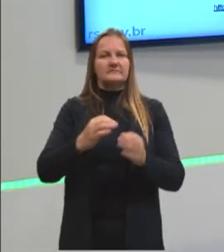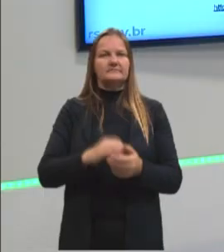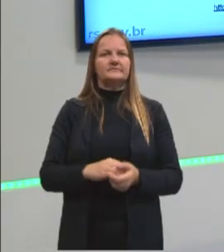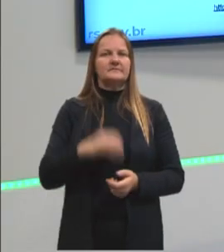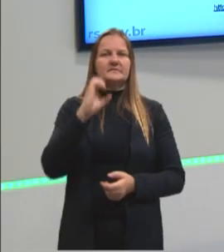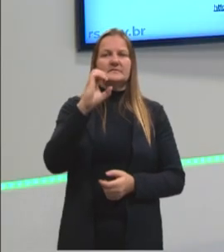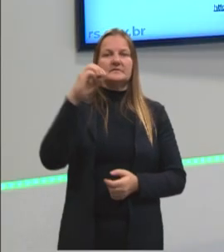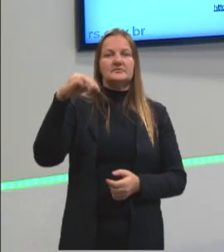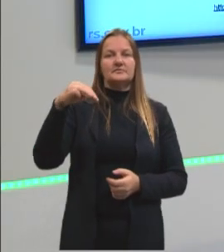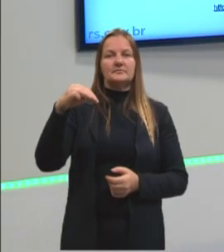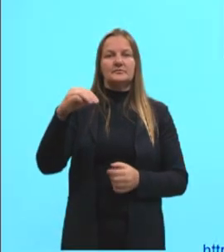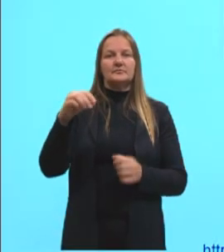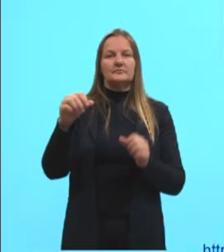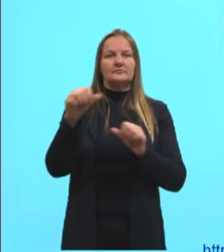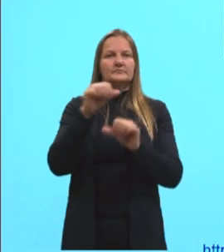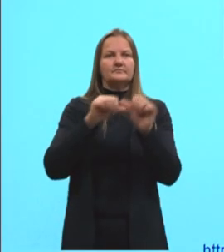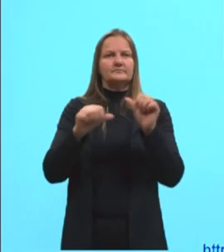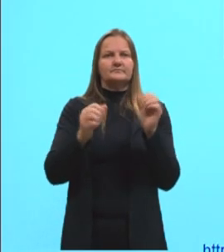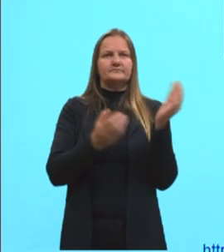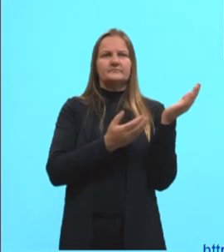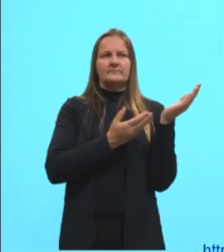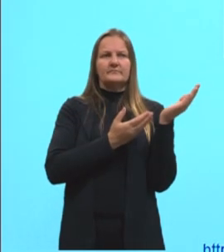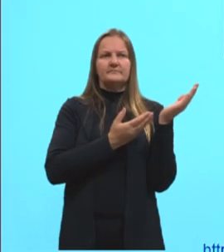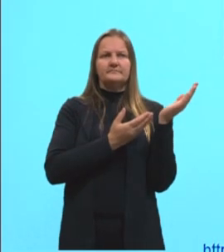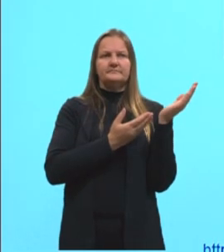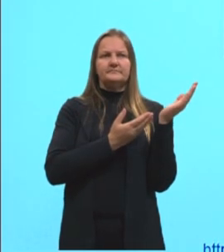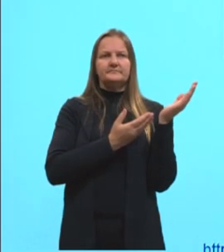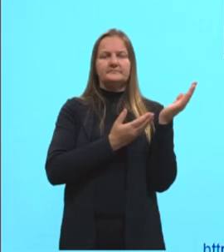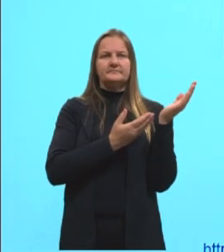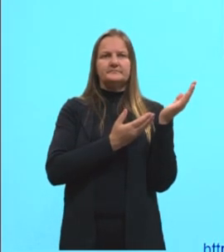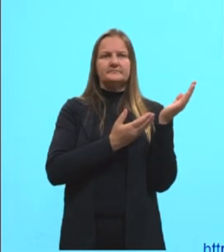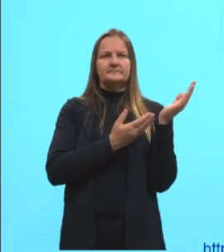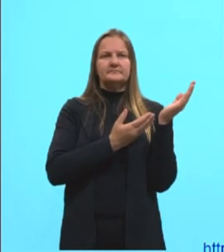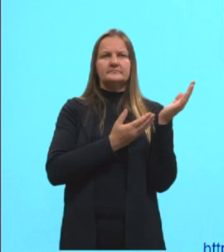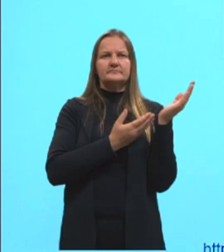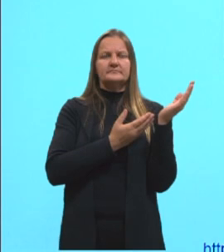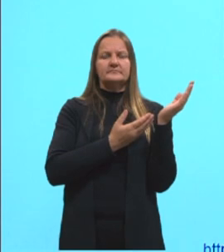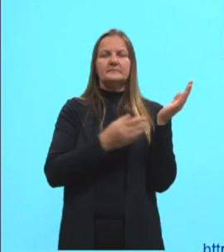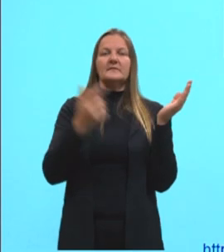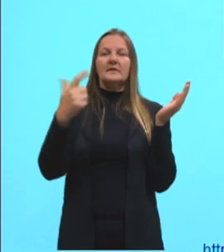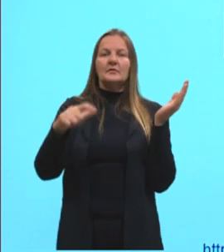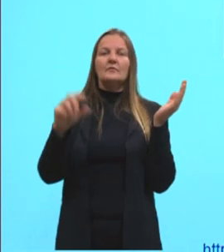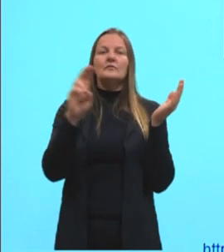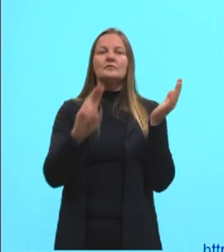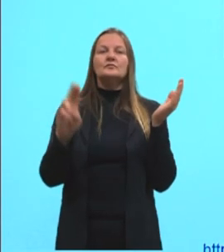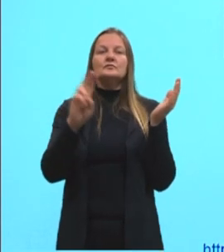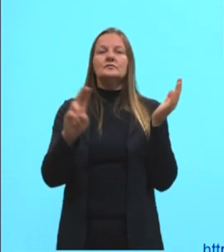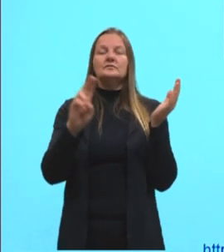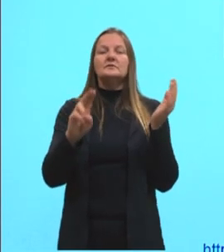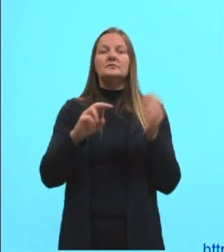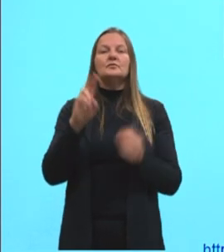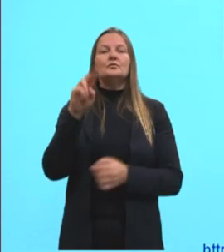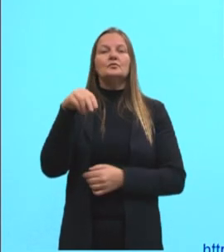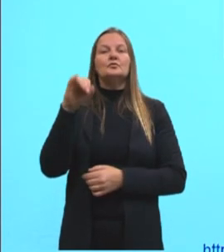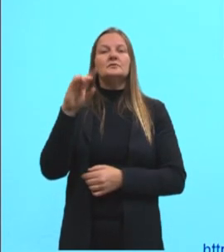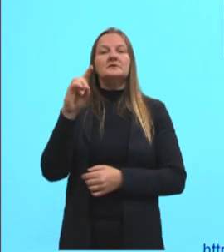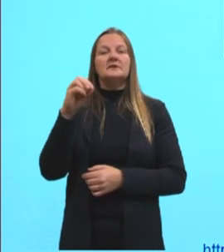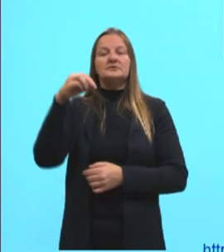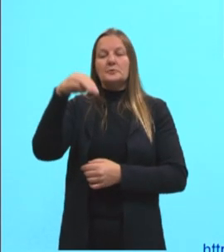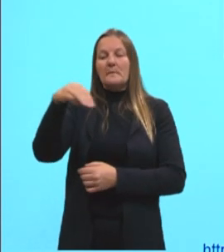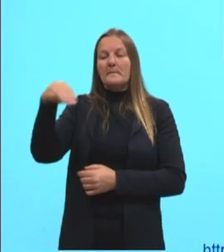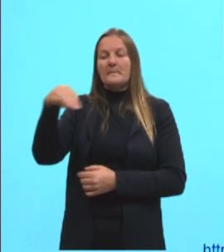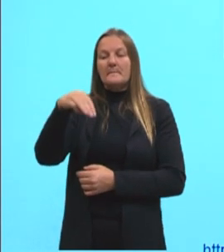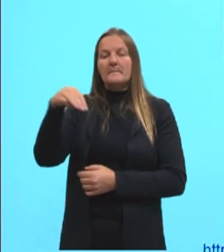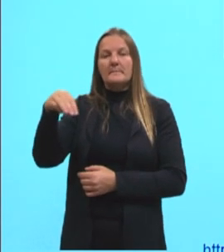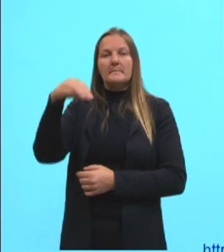centímetro, estamos aqui. E eu vou escrever, reescrever este número, utilizando a unidade milímetro.